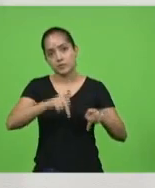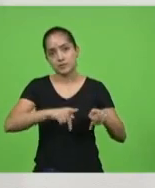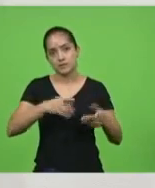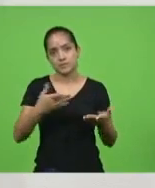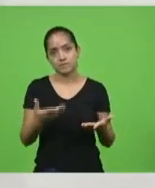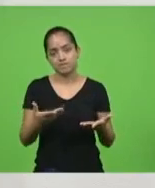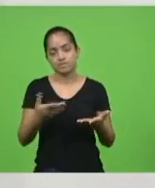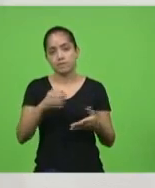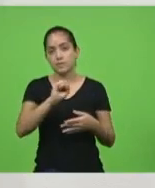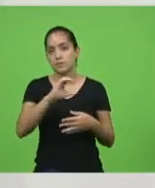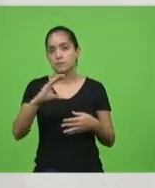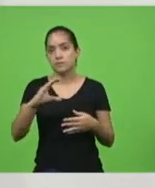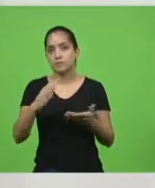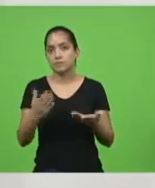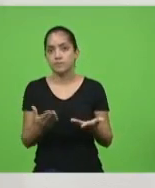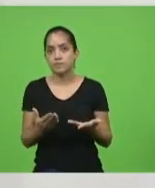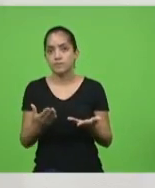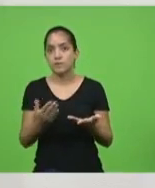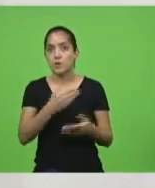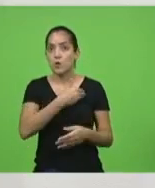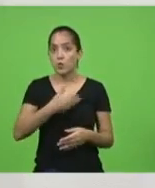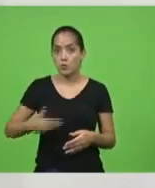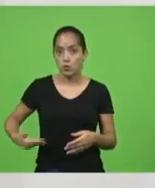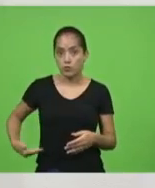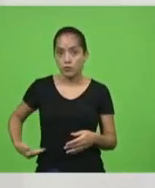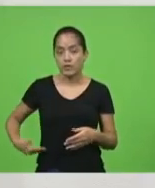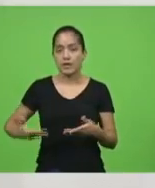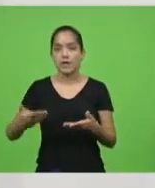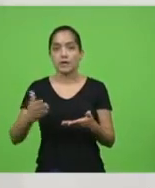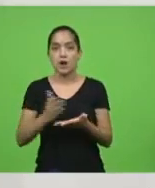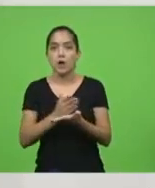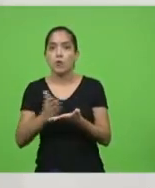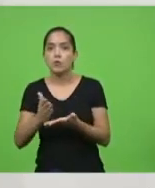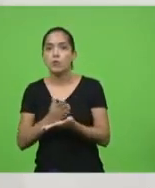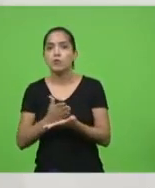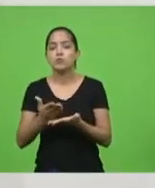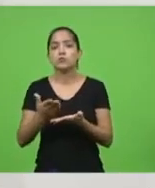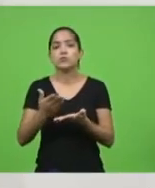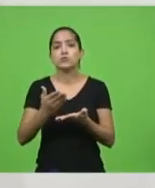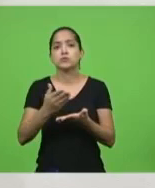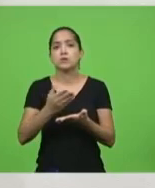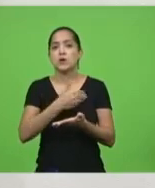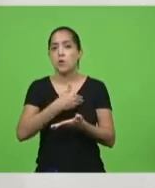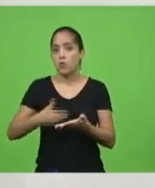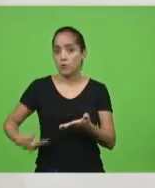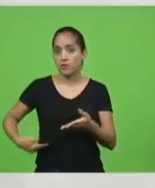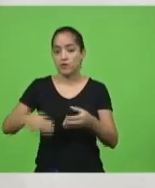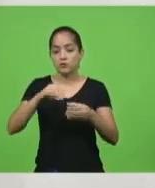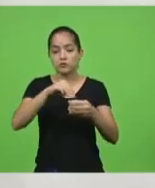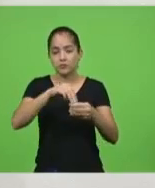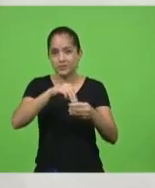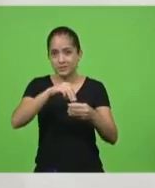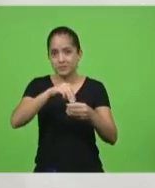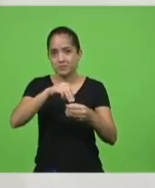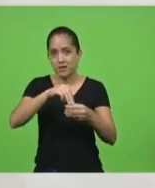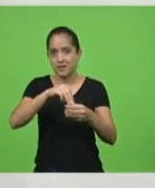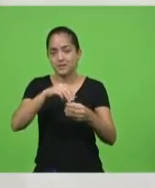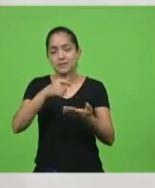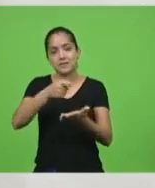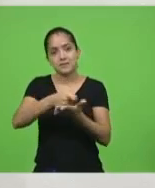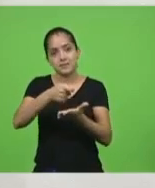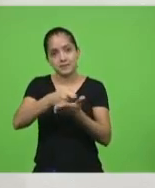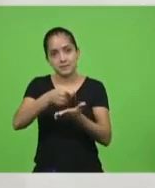O governo do Estado e alguns governos municipais insistem na